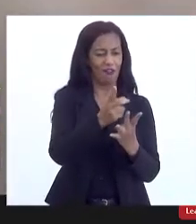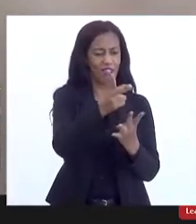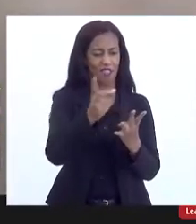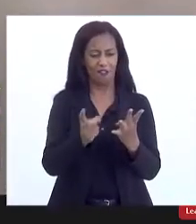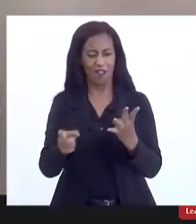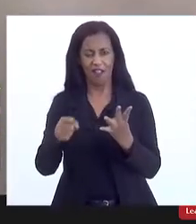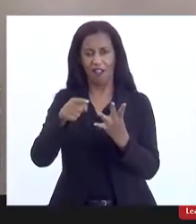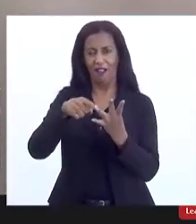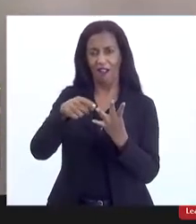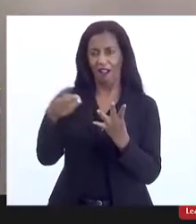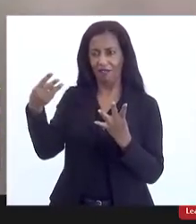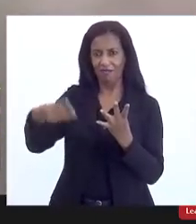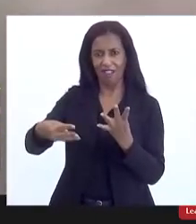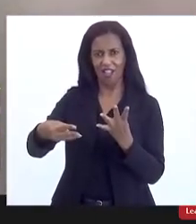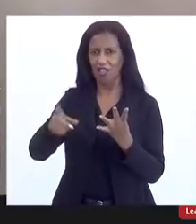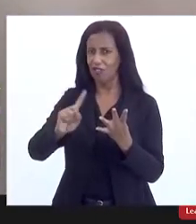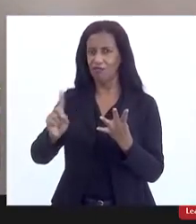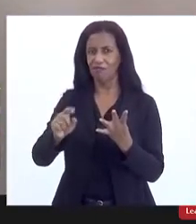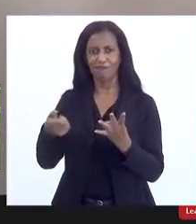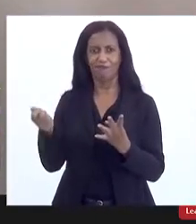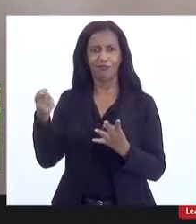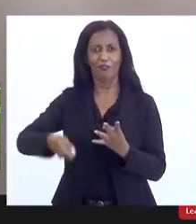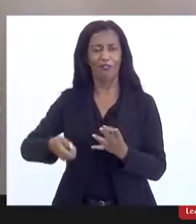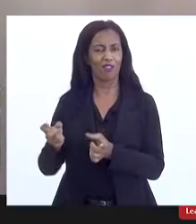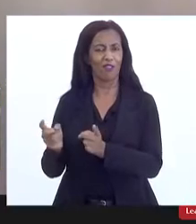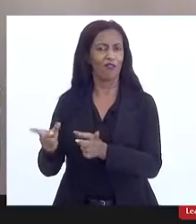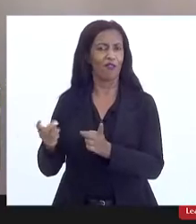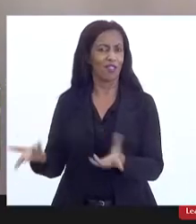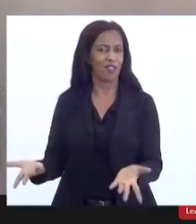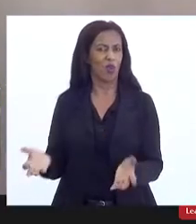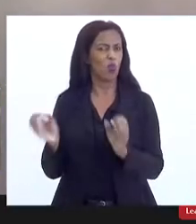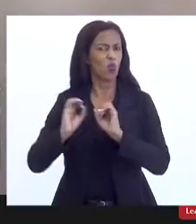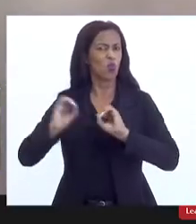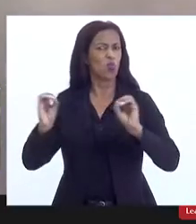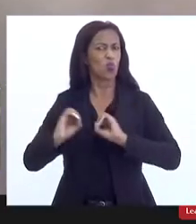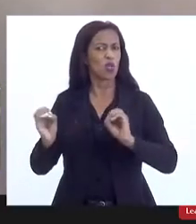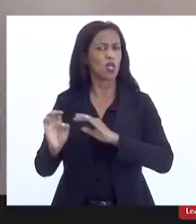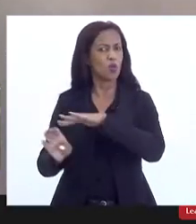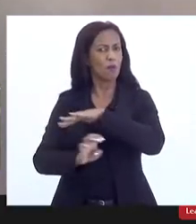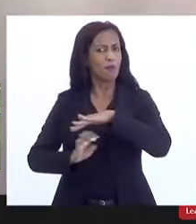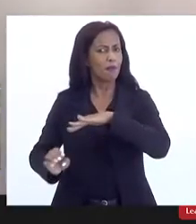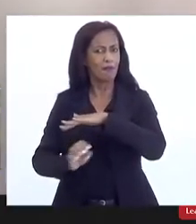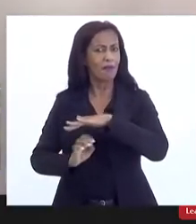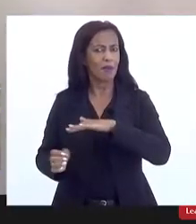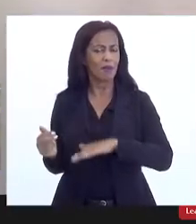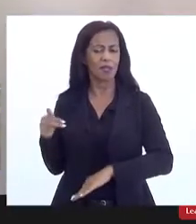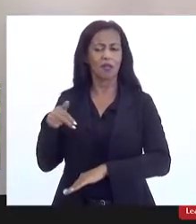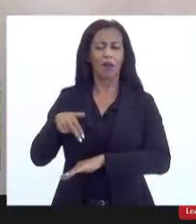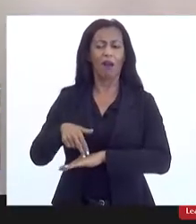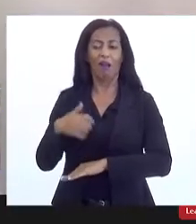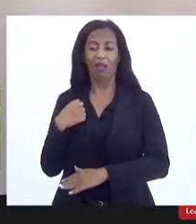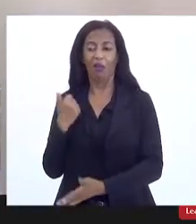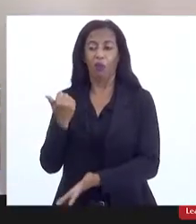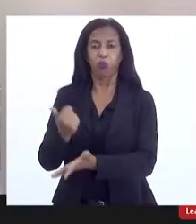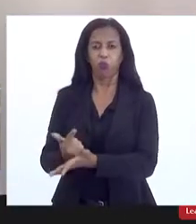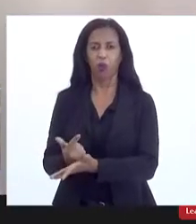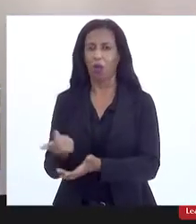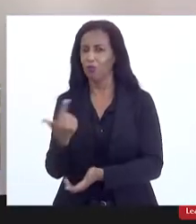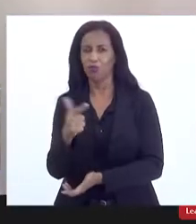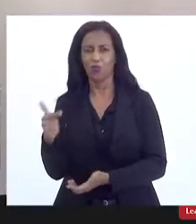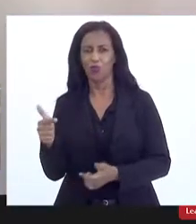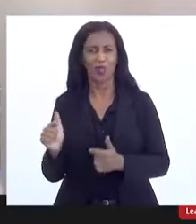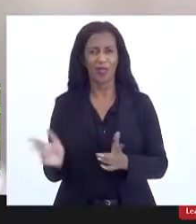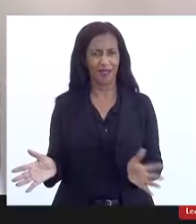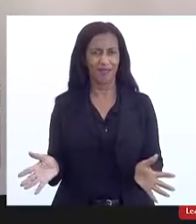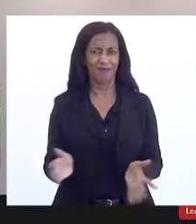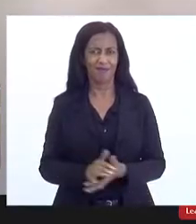interesse econômico e ficou nítido na sua, nenhuma empresa privada se colocou para arrendar